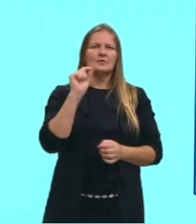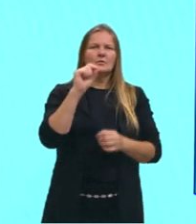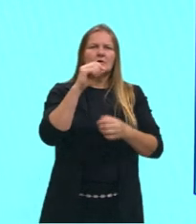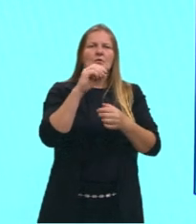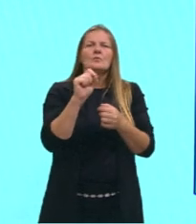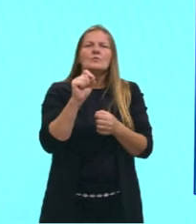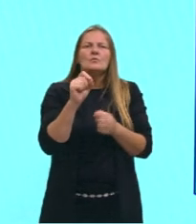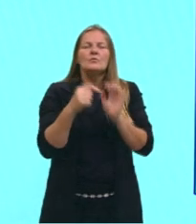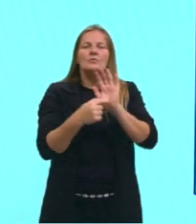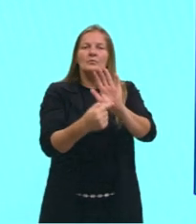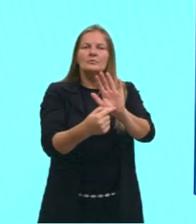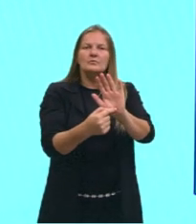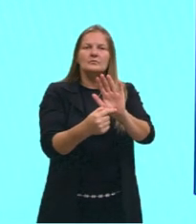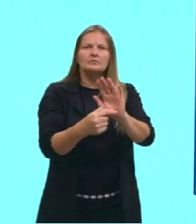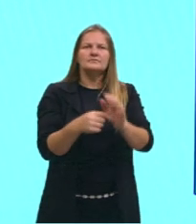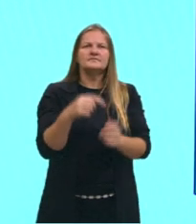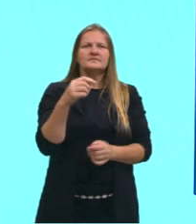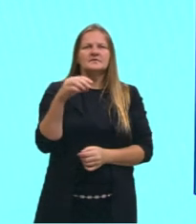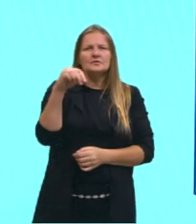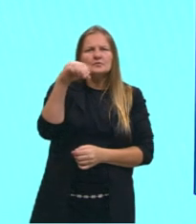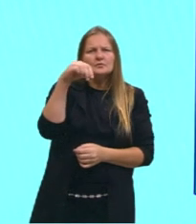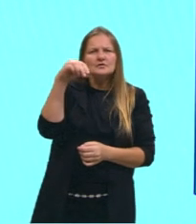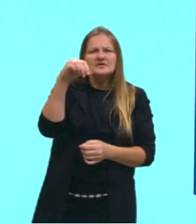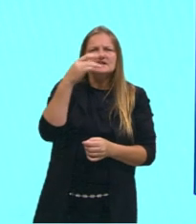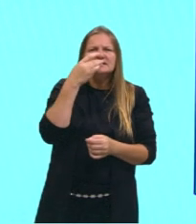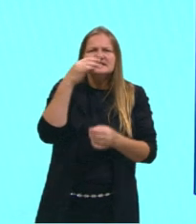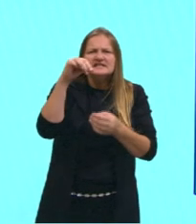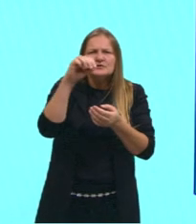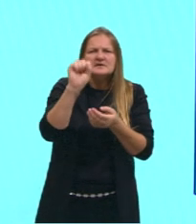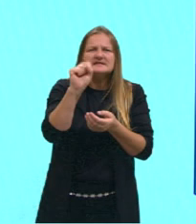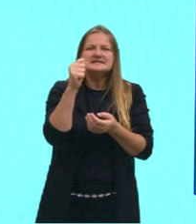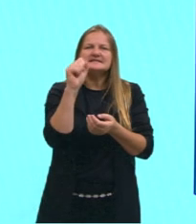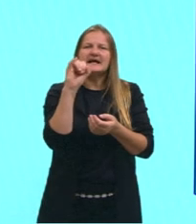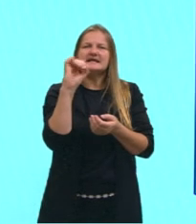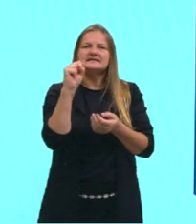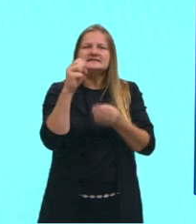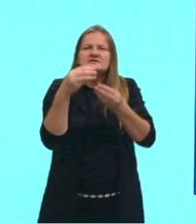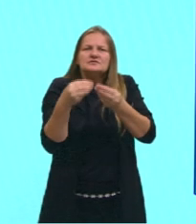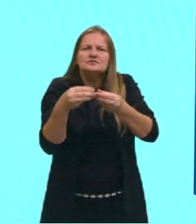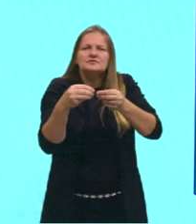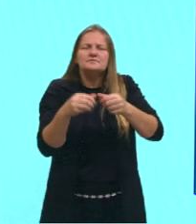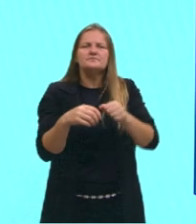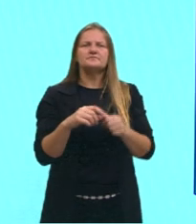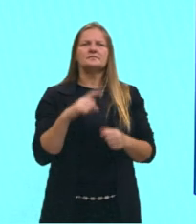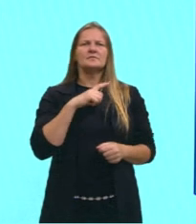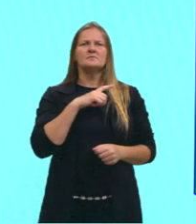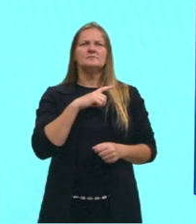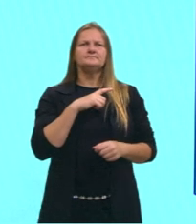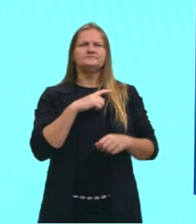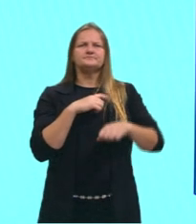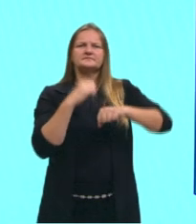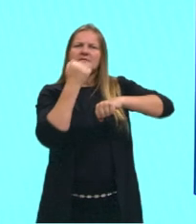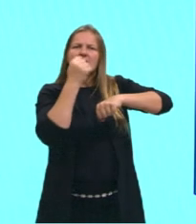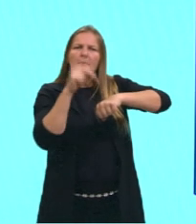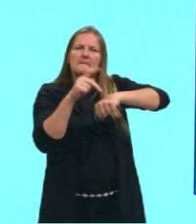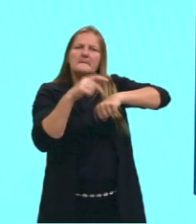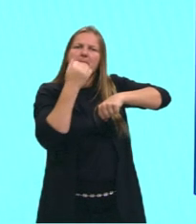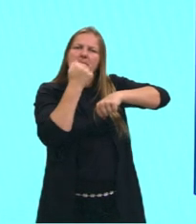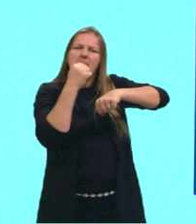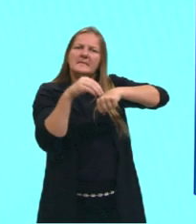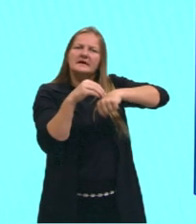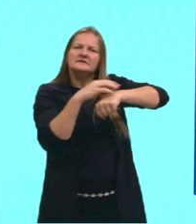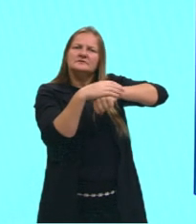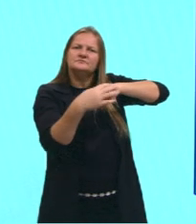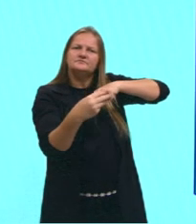lá, que mostrou para vocês, é esses sais dissolvidos. Através desse intemperismo, então, esses sais, então, são